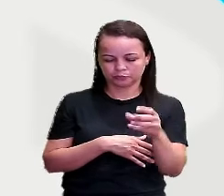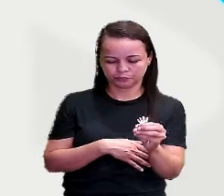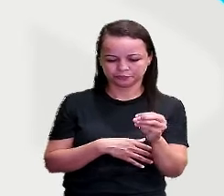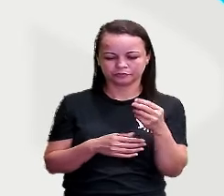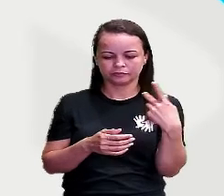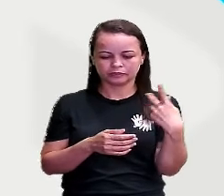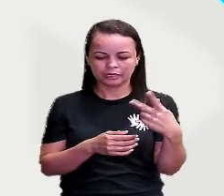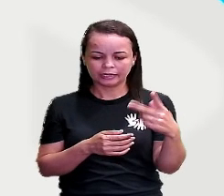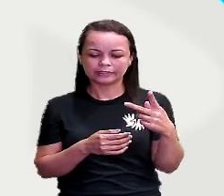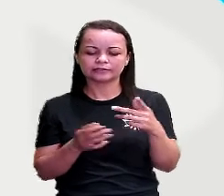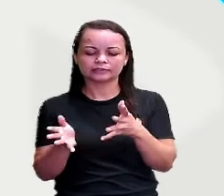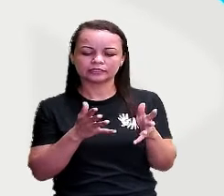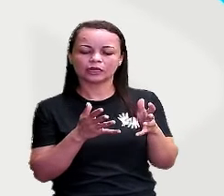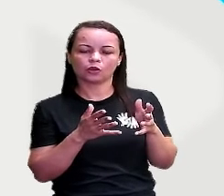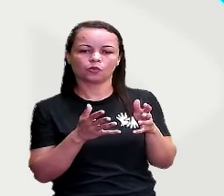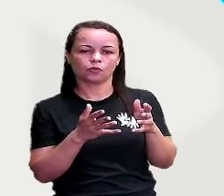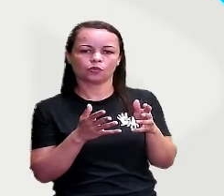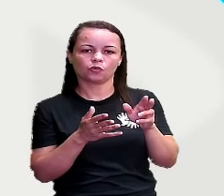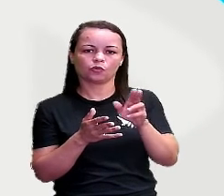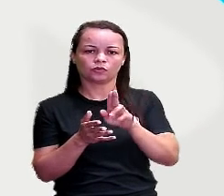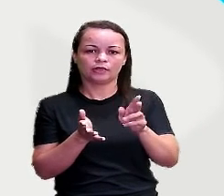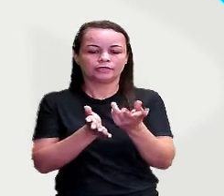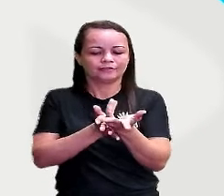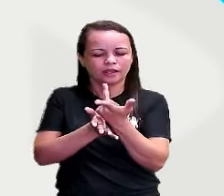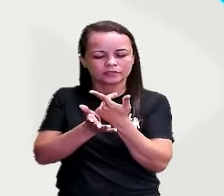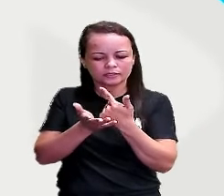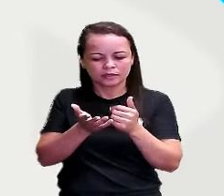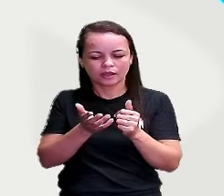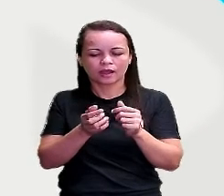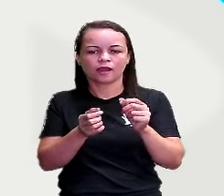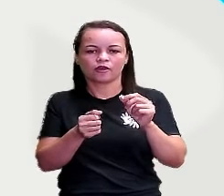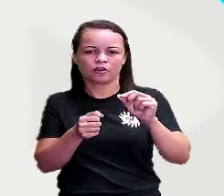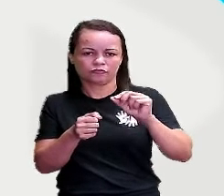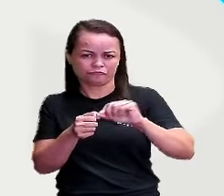uma ação.